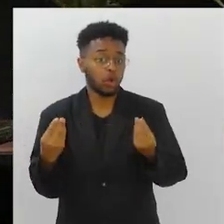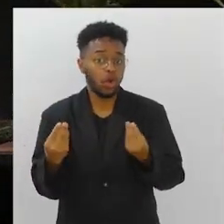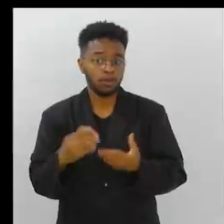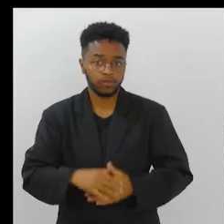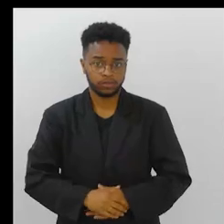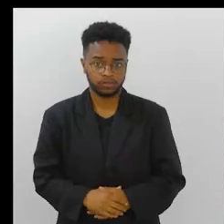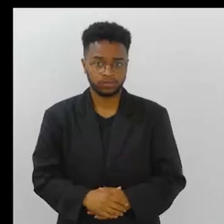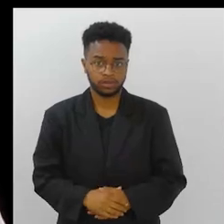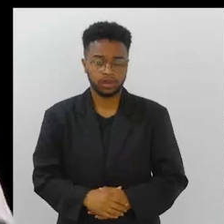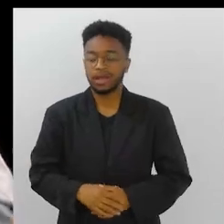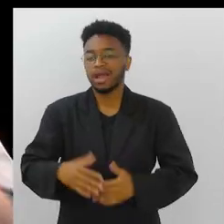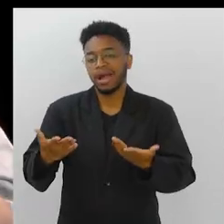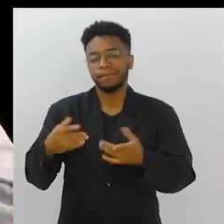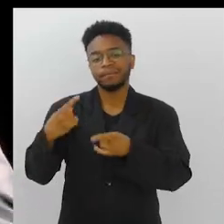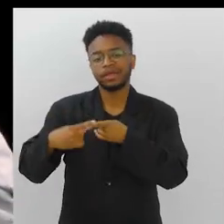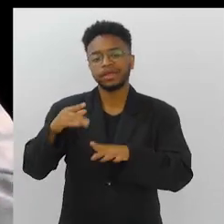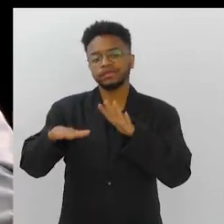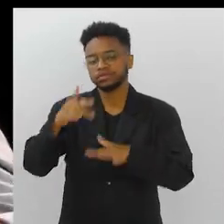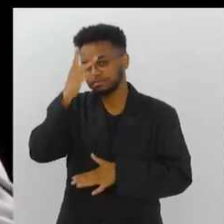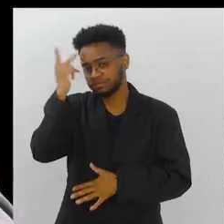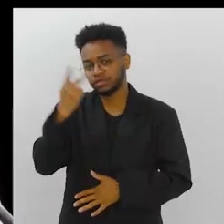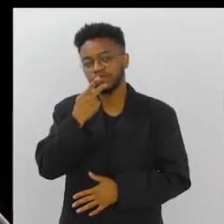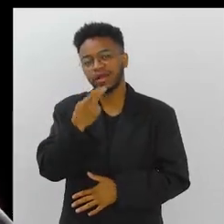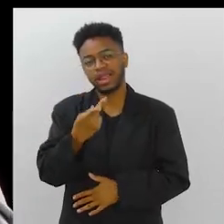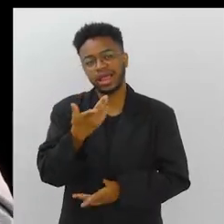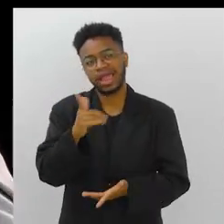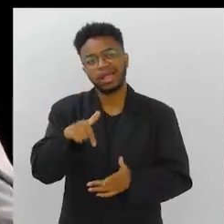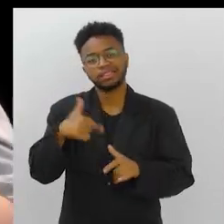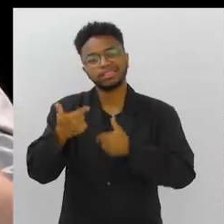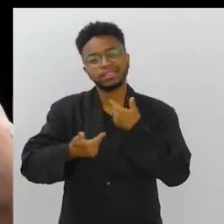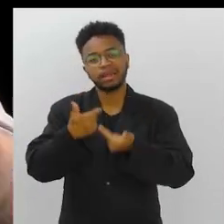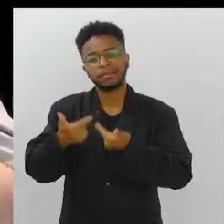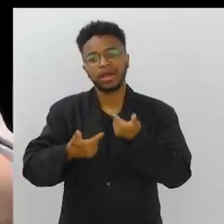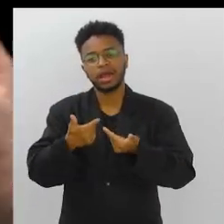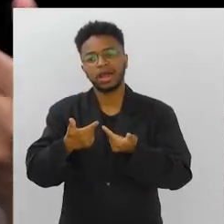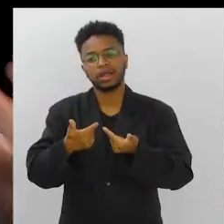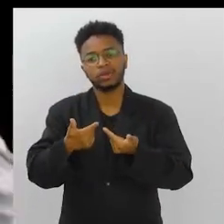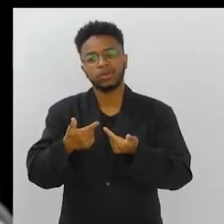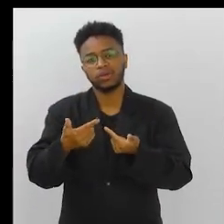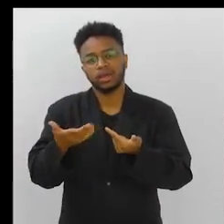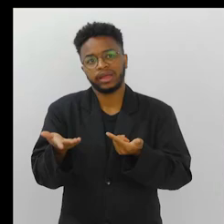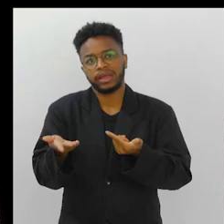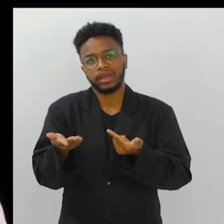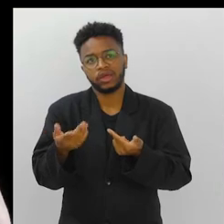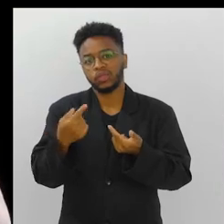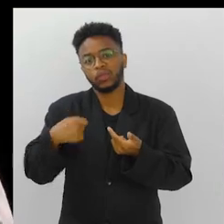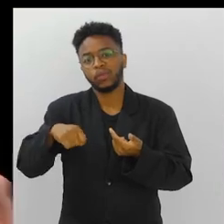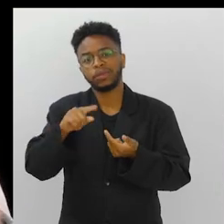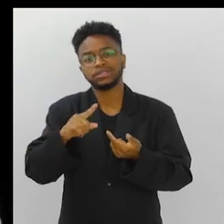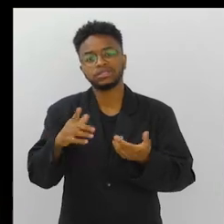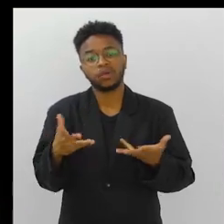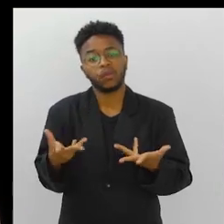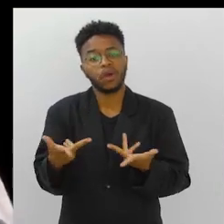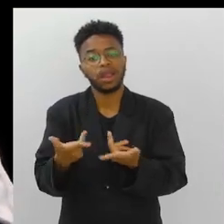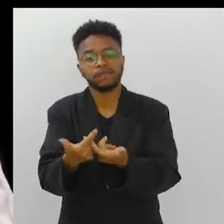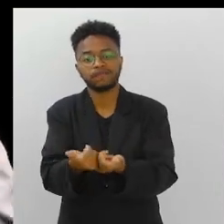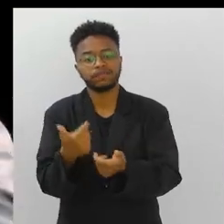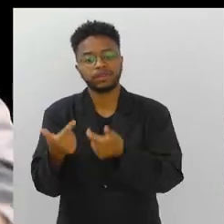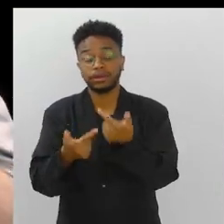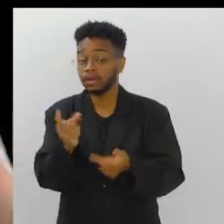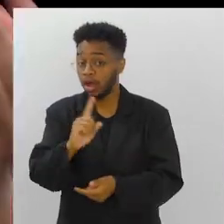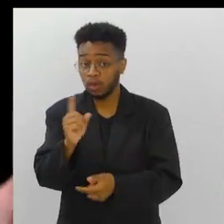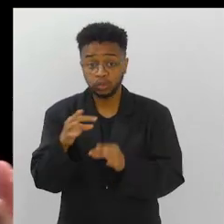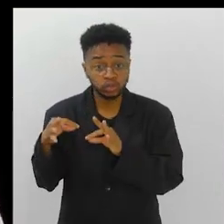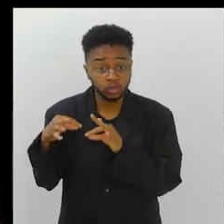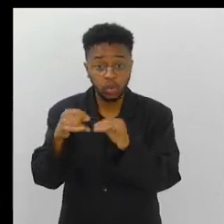não só pessoas que falam que são os empregos onde há uma menor exigência de qualificação no mundo de obra. Não,